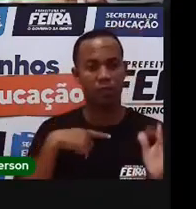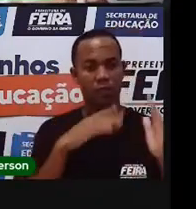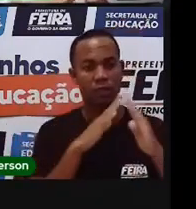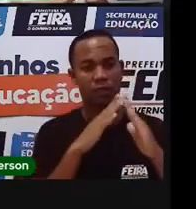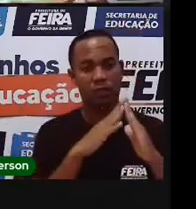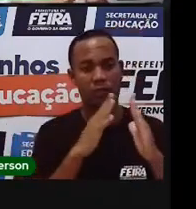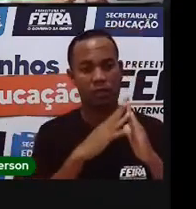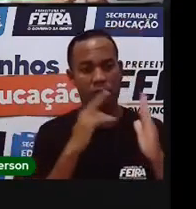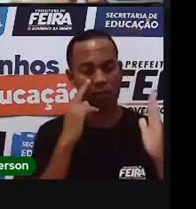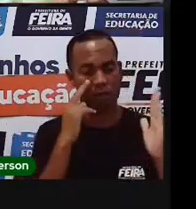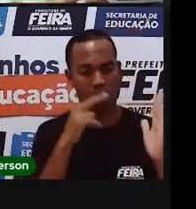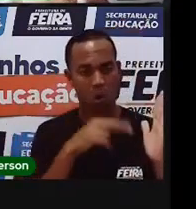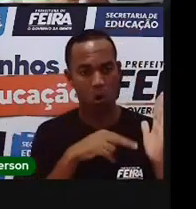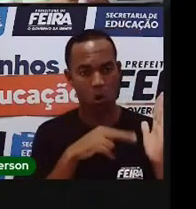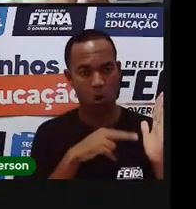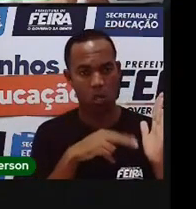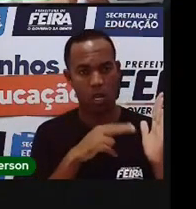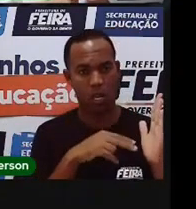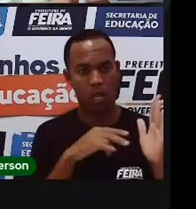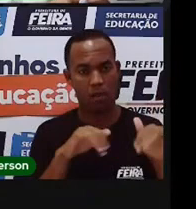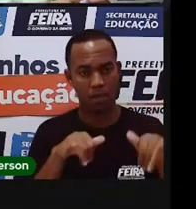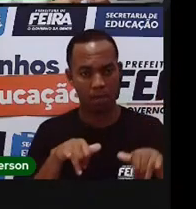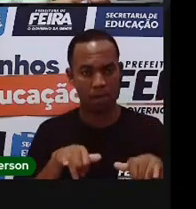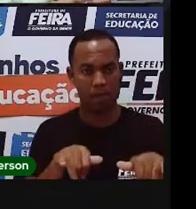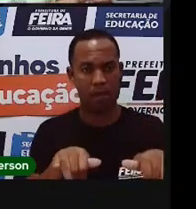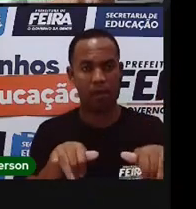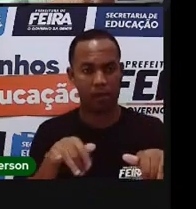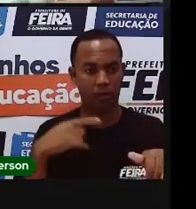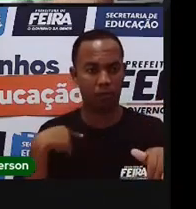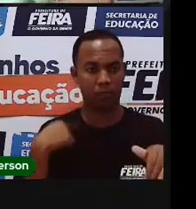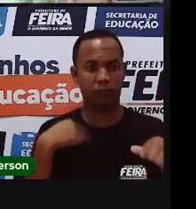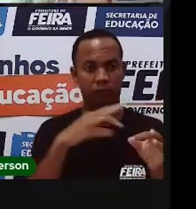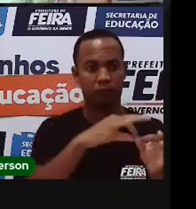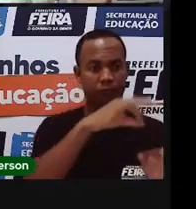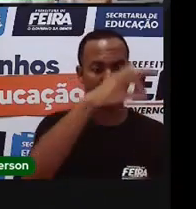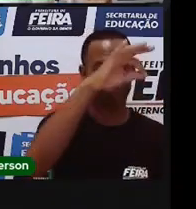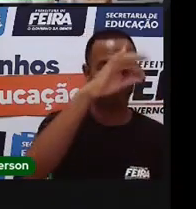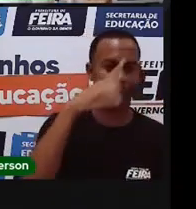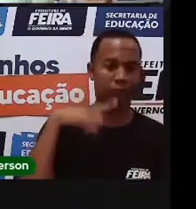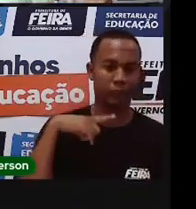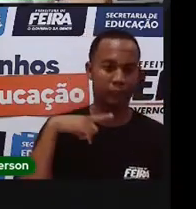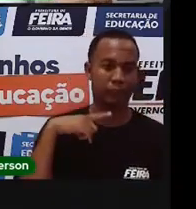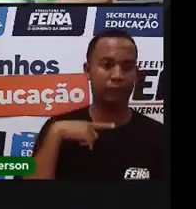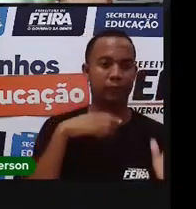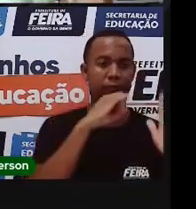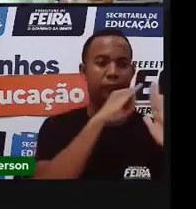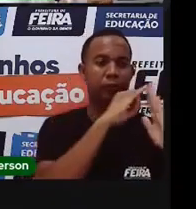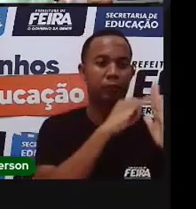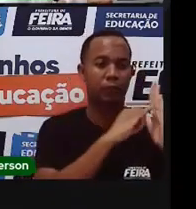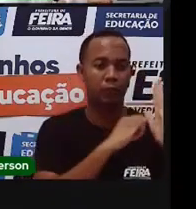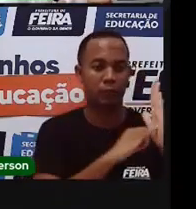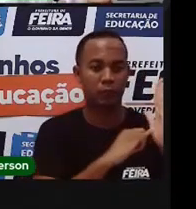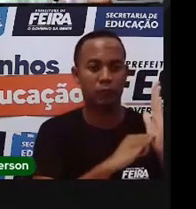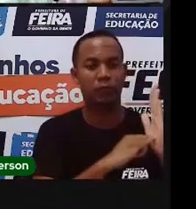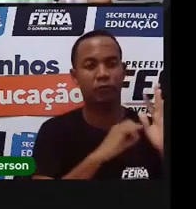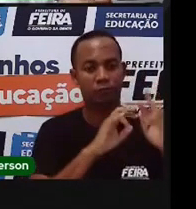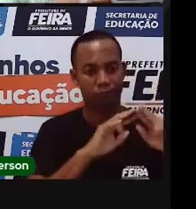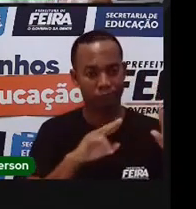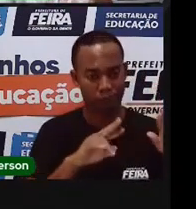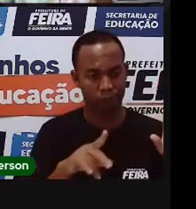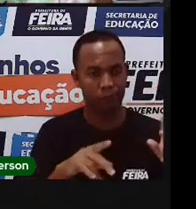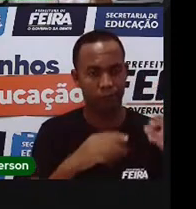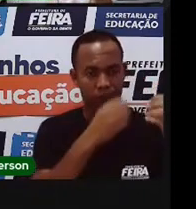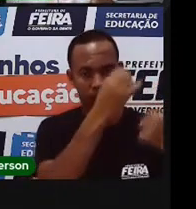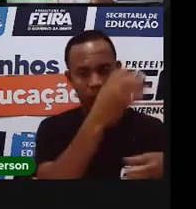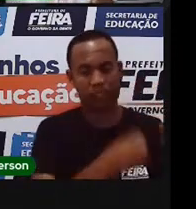olhadinha na nota fiscal do mercado, que lá na nota fiscal do mercado, vem dizendo os impostos. Então, todos aqueles impostos ali,